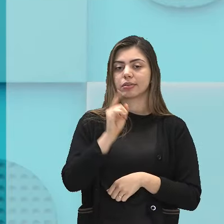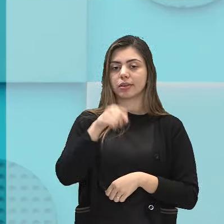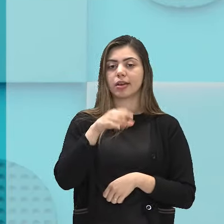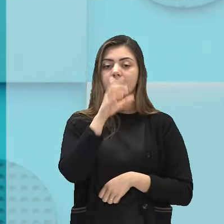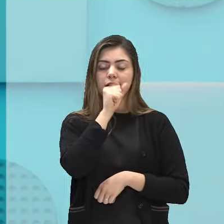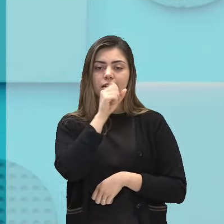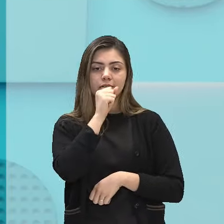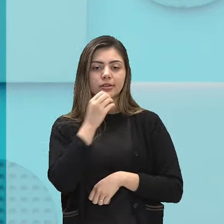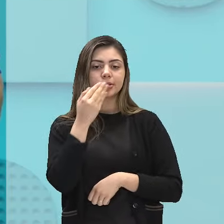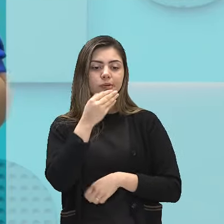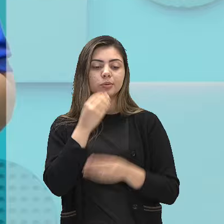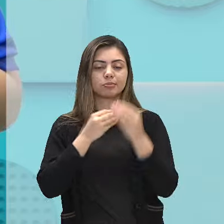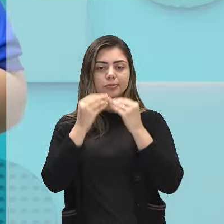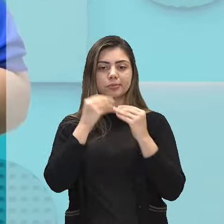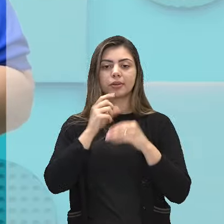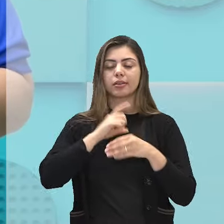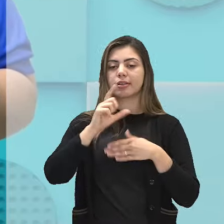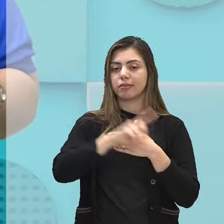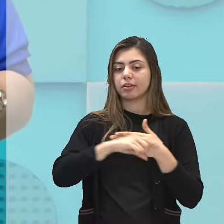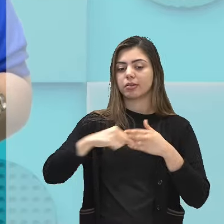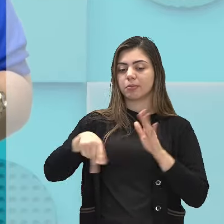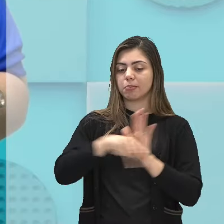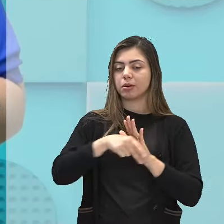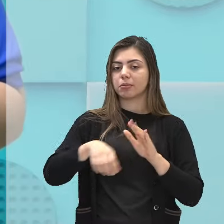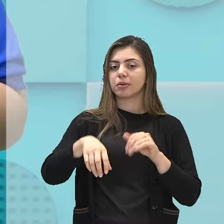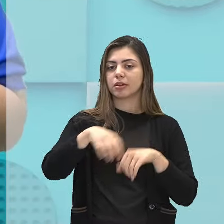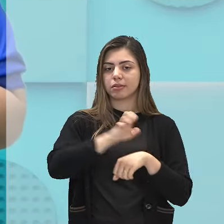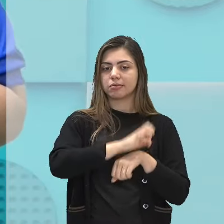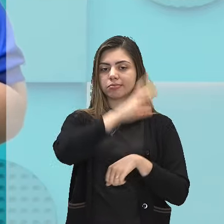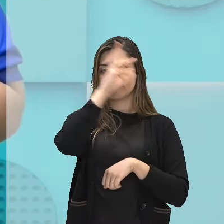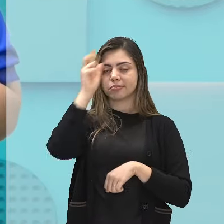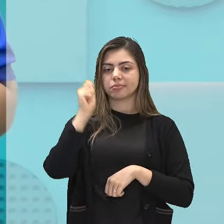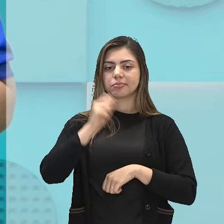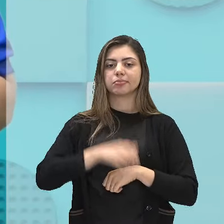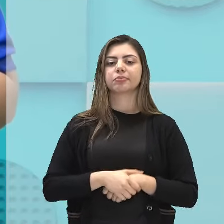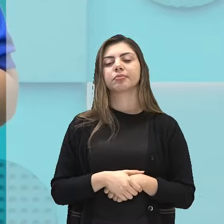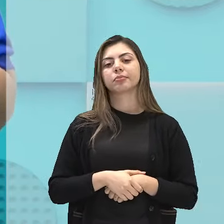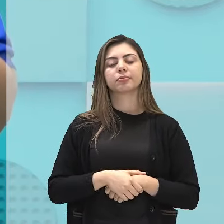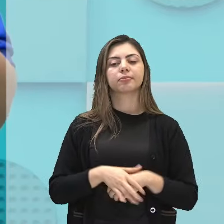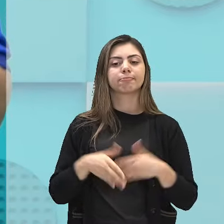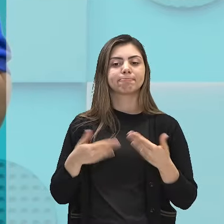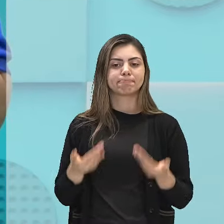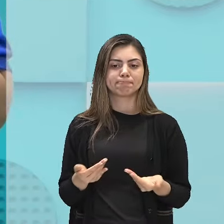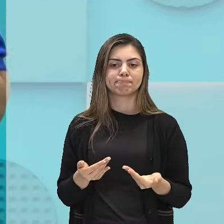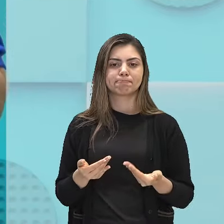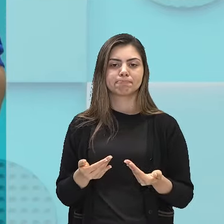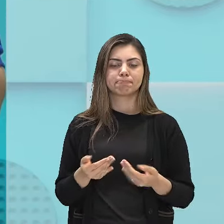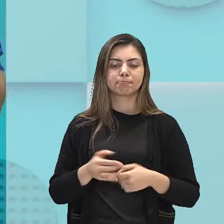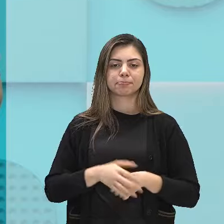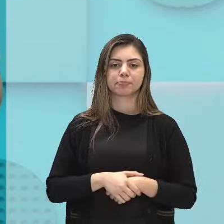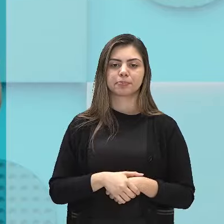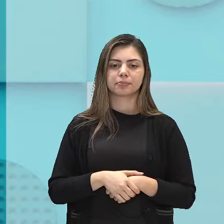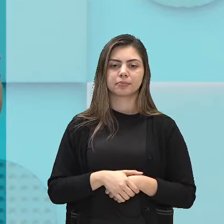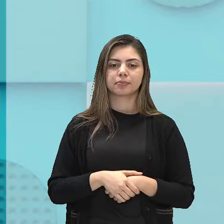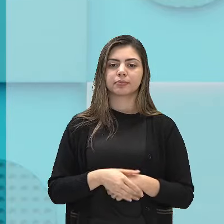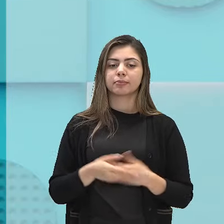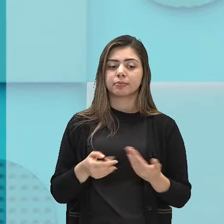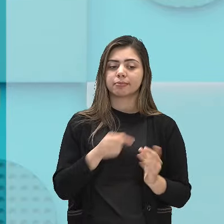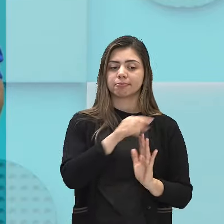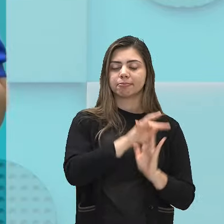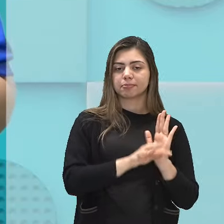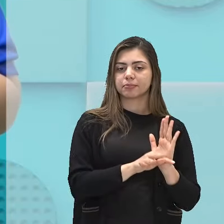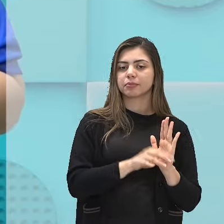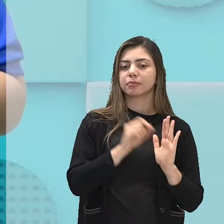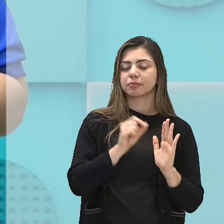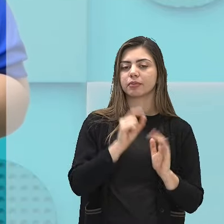Sobremesa, da nossa autora amazonense, chamada Astrid Cabral. Bem, o texto,